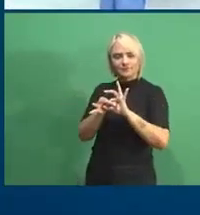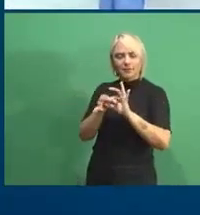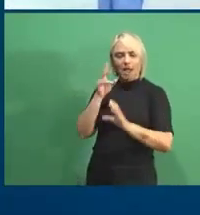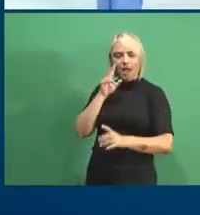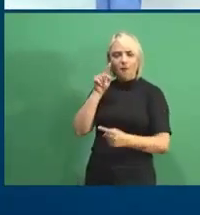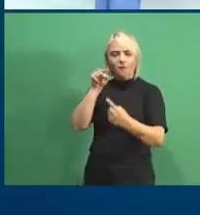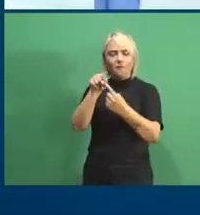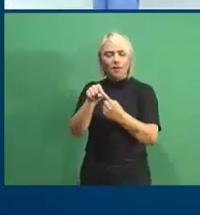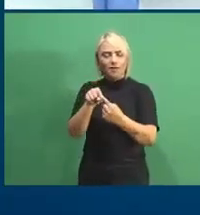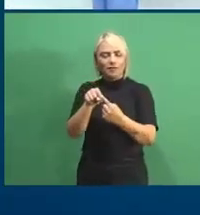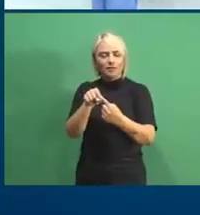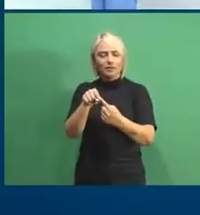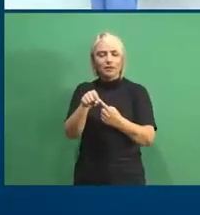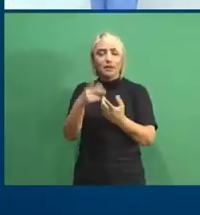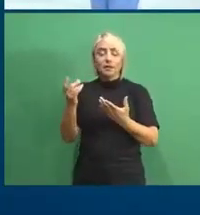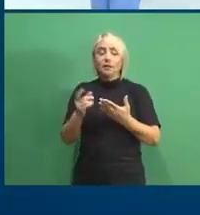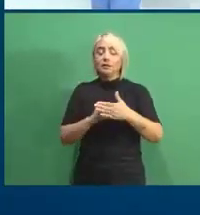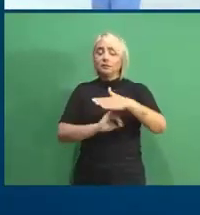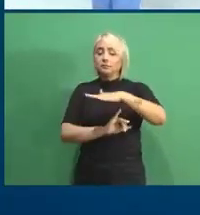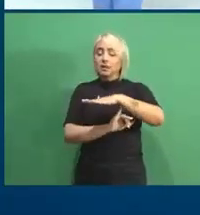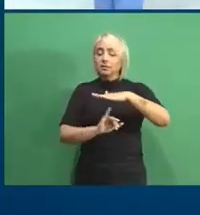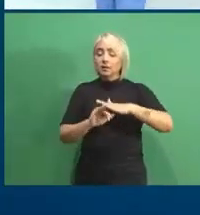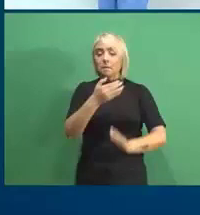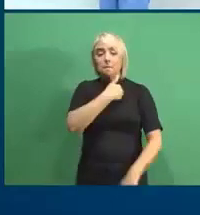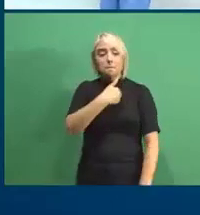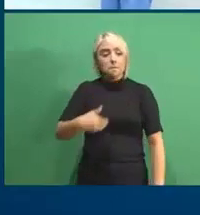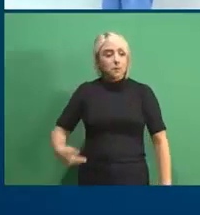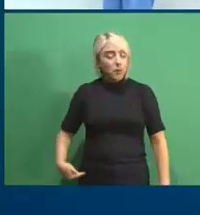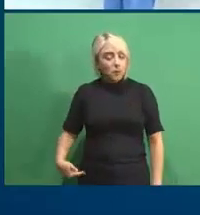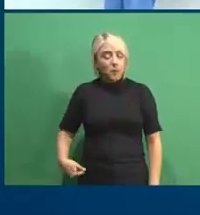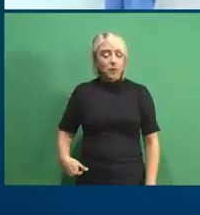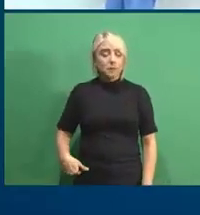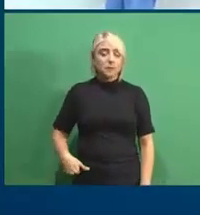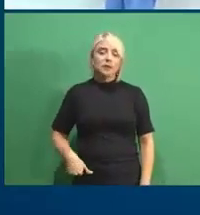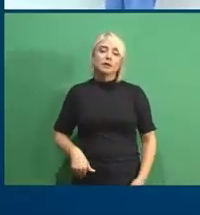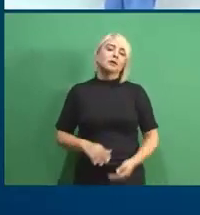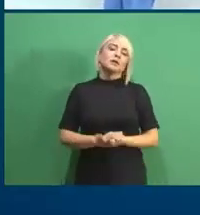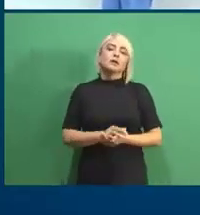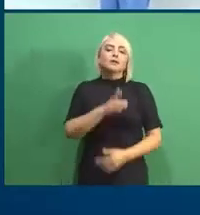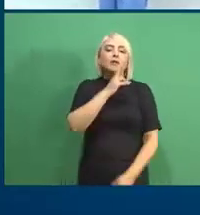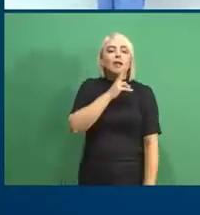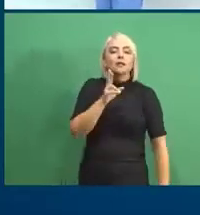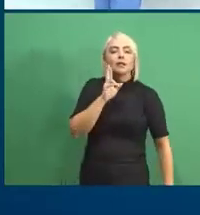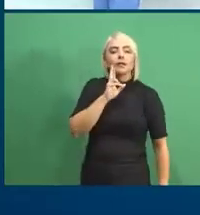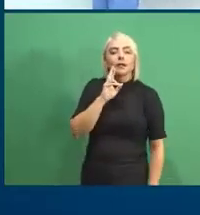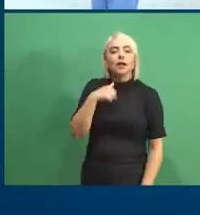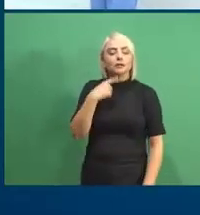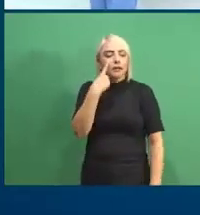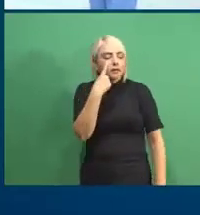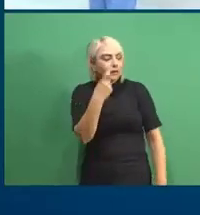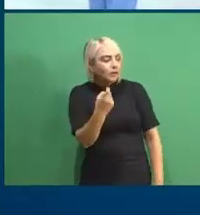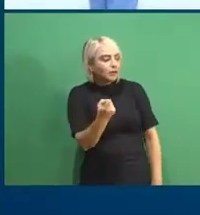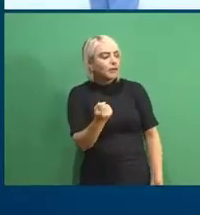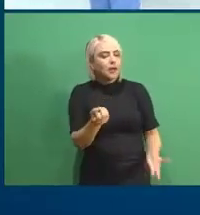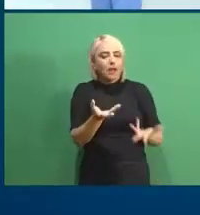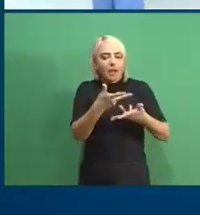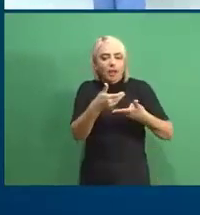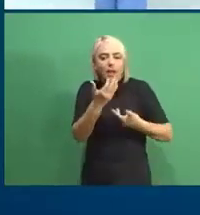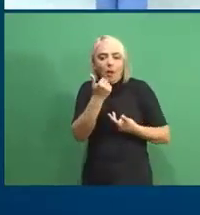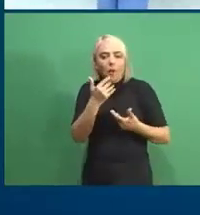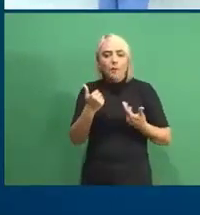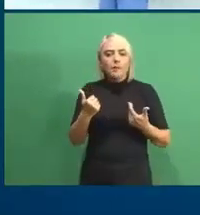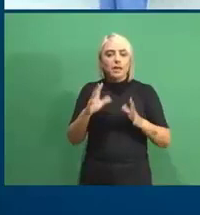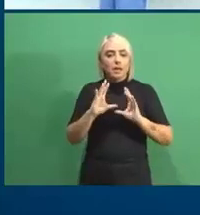visando tanto instituições públicas quanto restaurantes que se interessam por esse nicho da comida